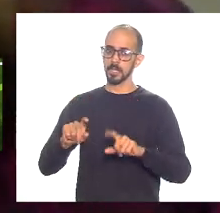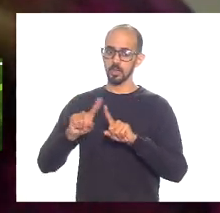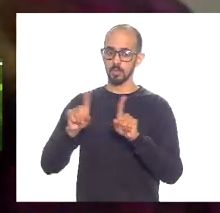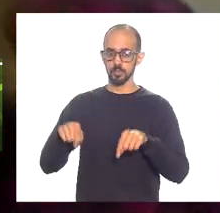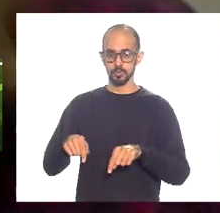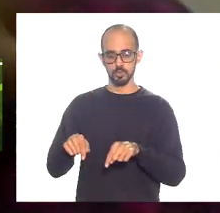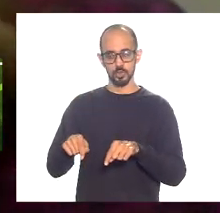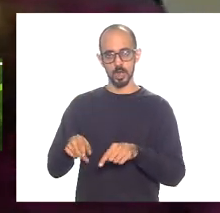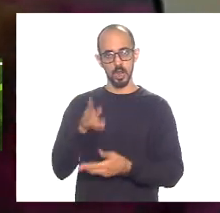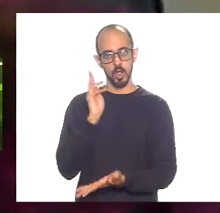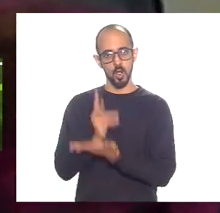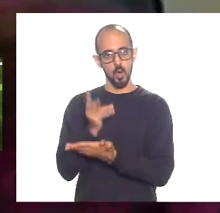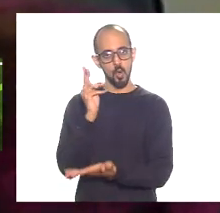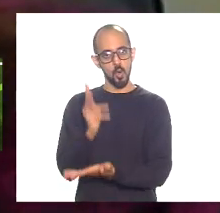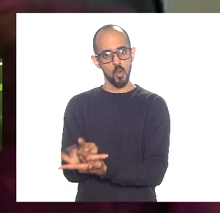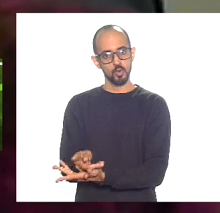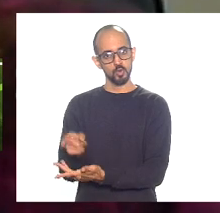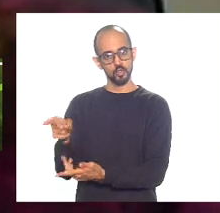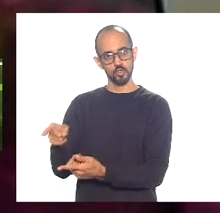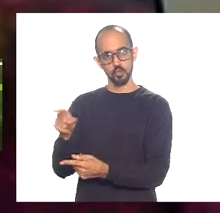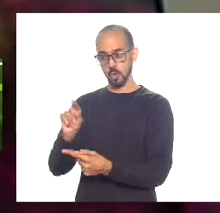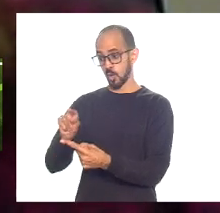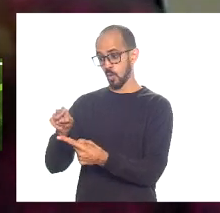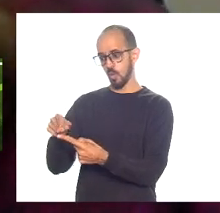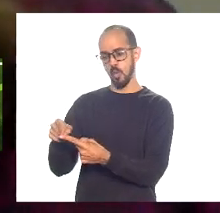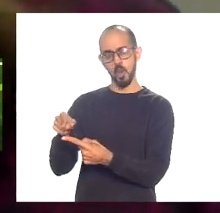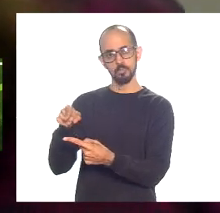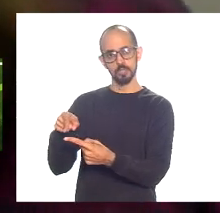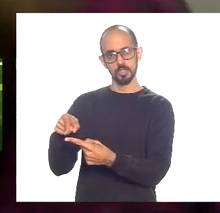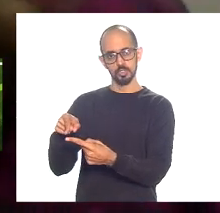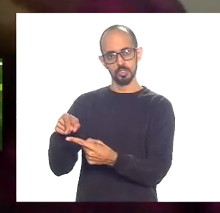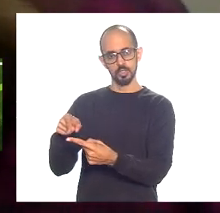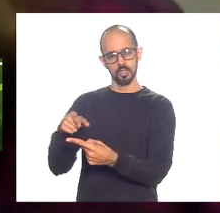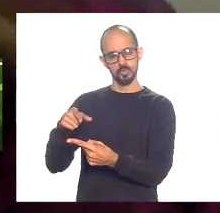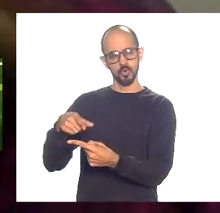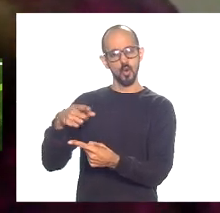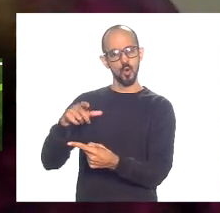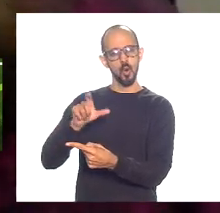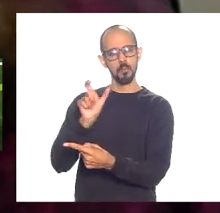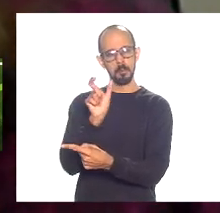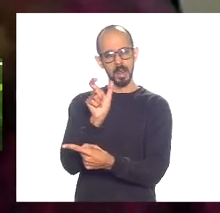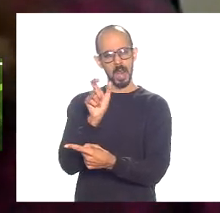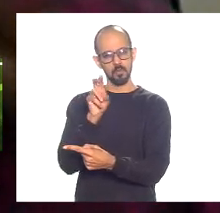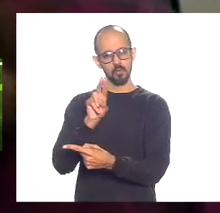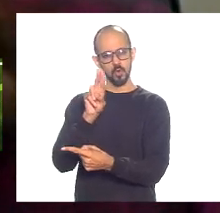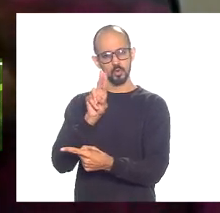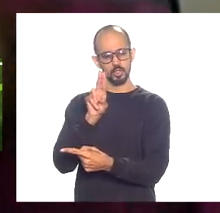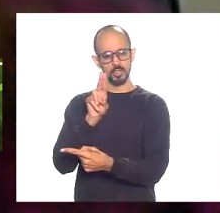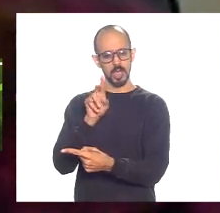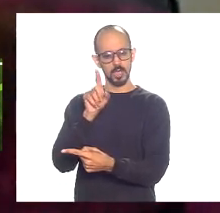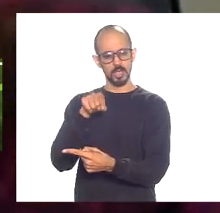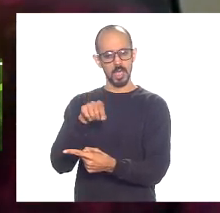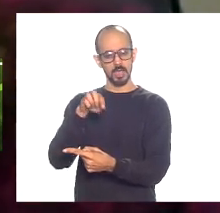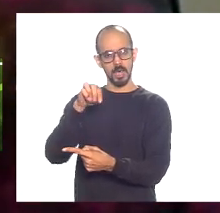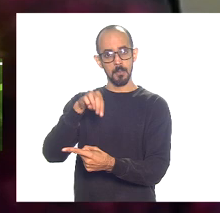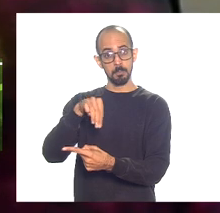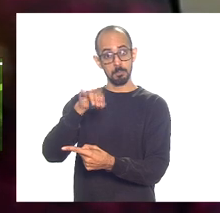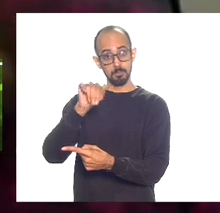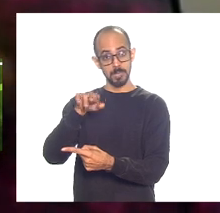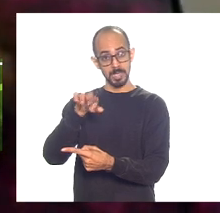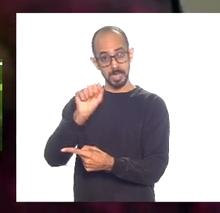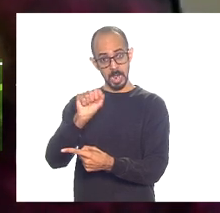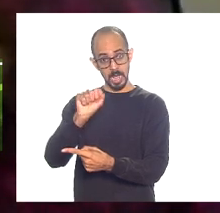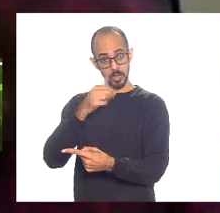mira utilizando aqui um termo que me é muito próprio na mira do governo